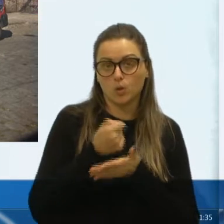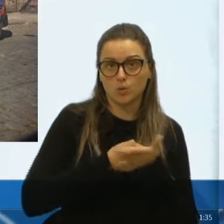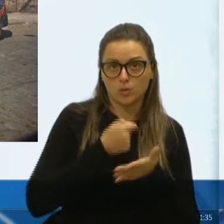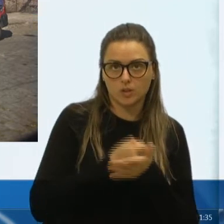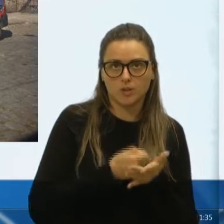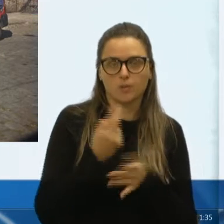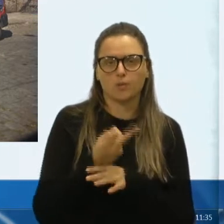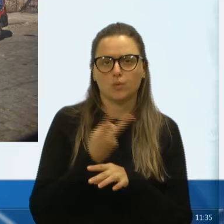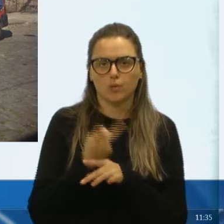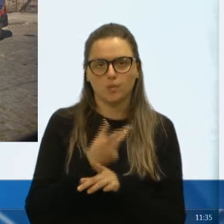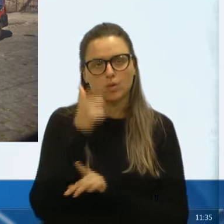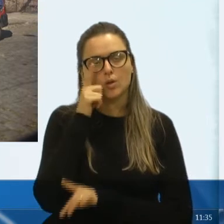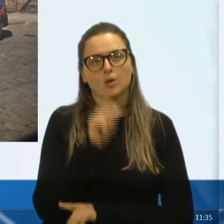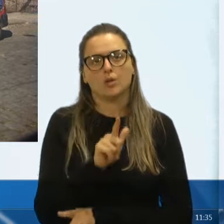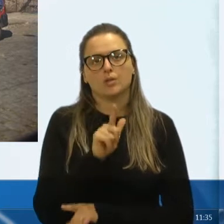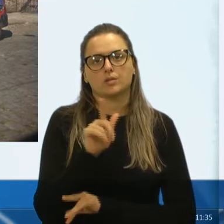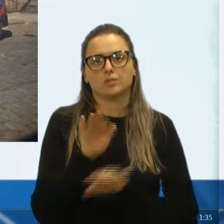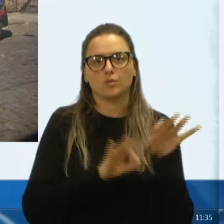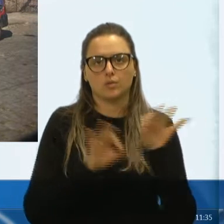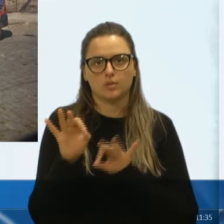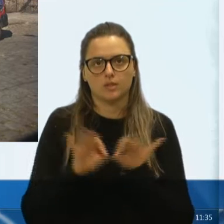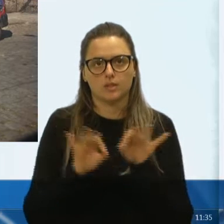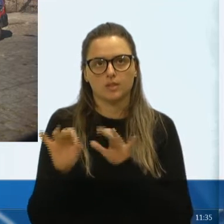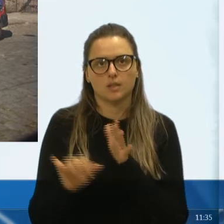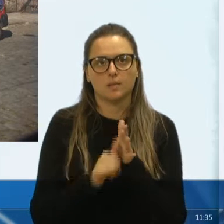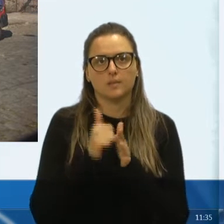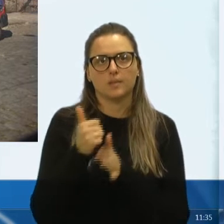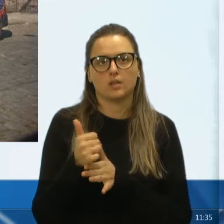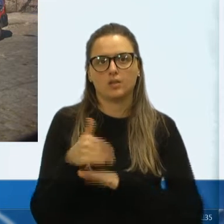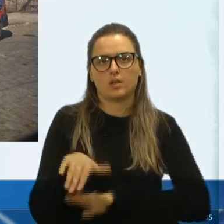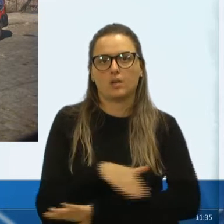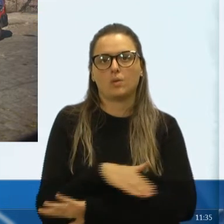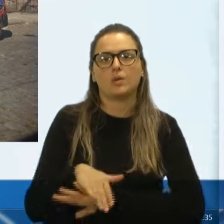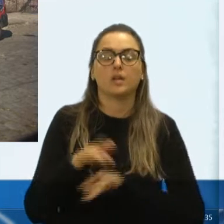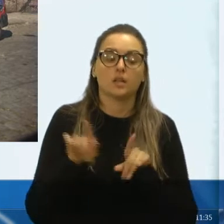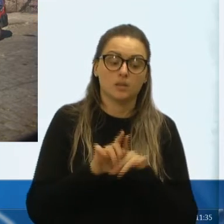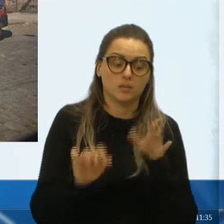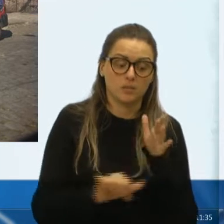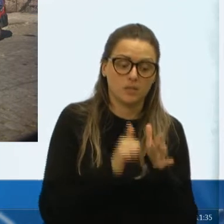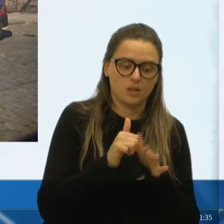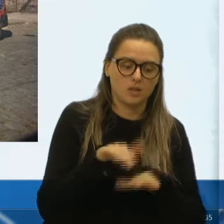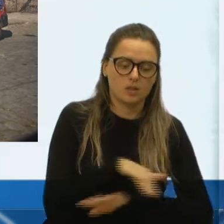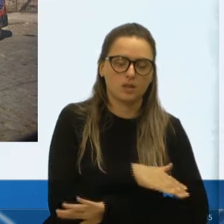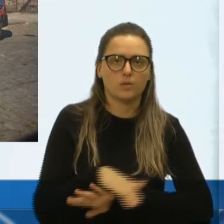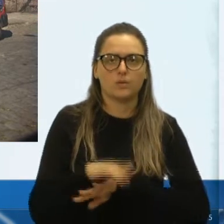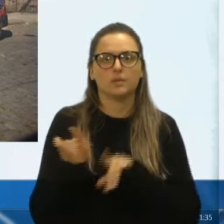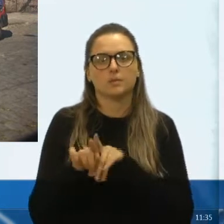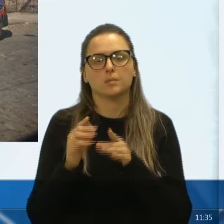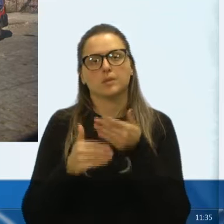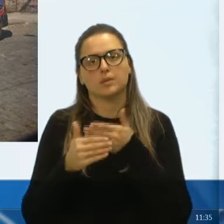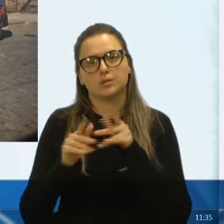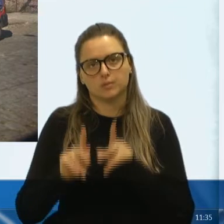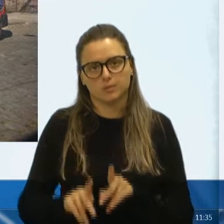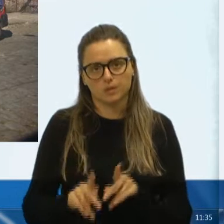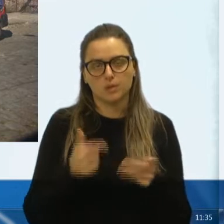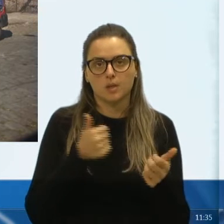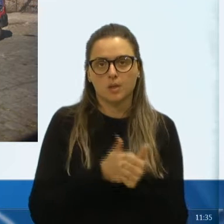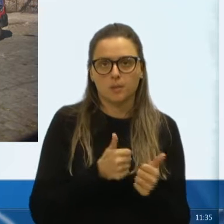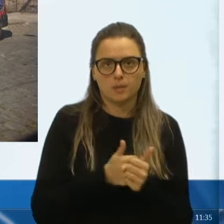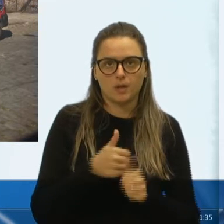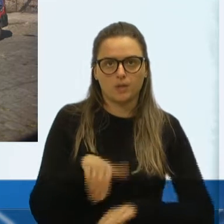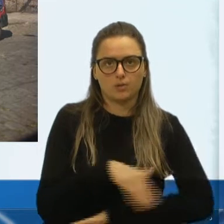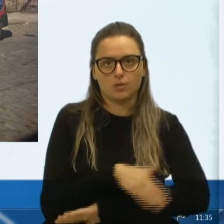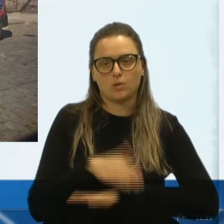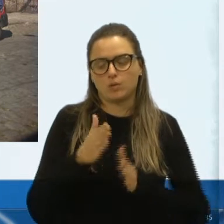atrás, e conseguimos, então, essa melhoria aí, que, além de melhorar para todos os moradores, próximo à rua,